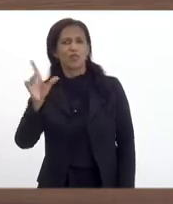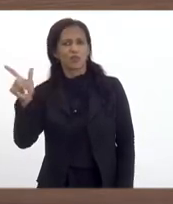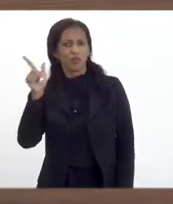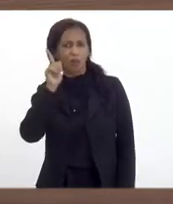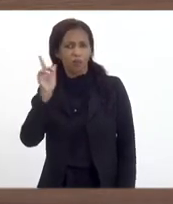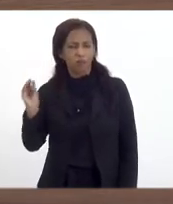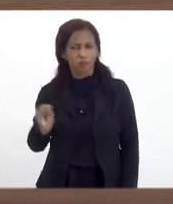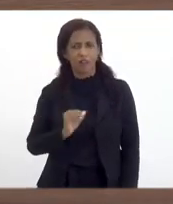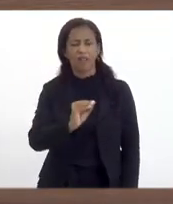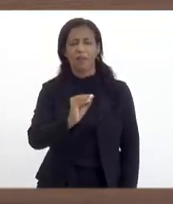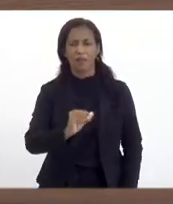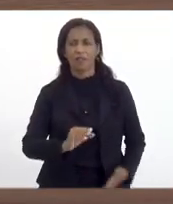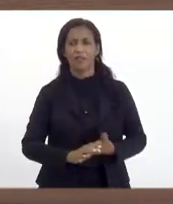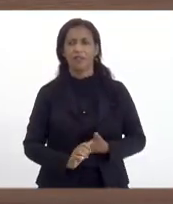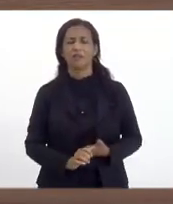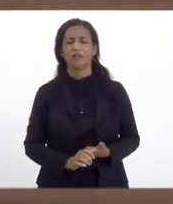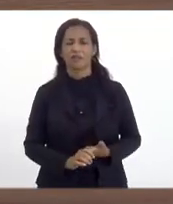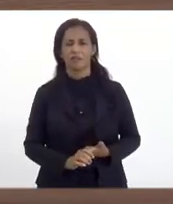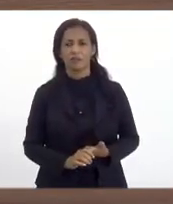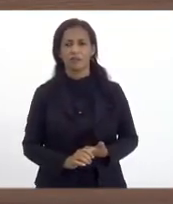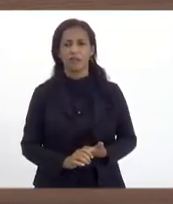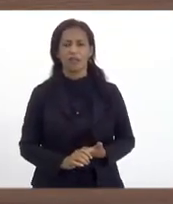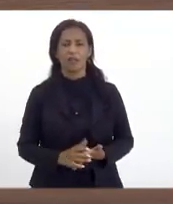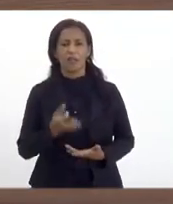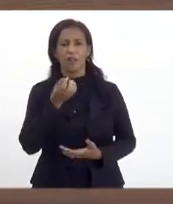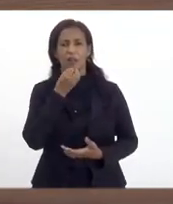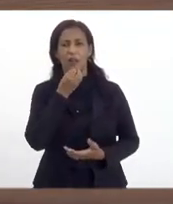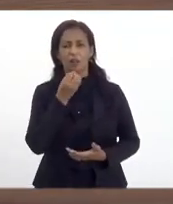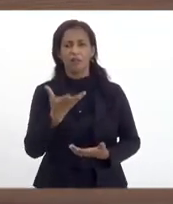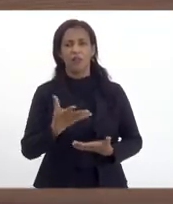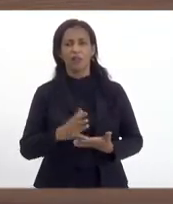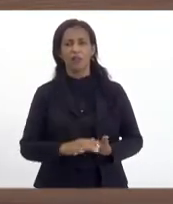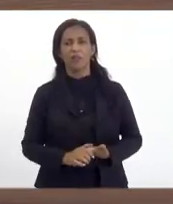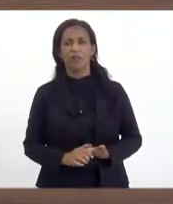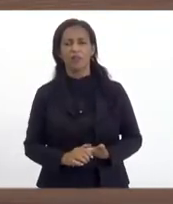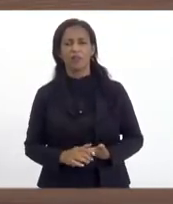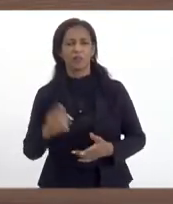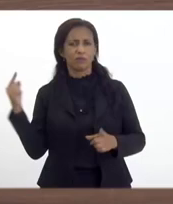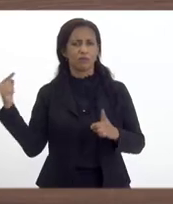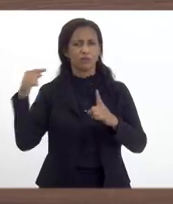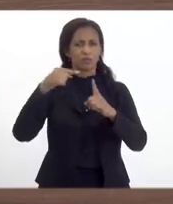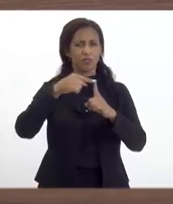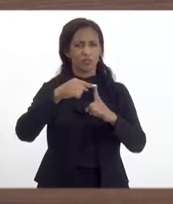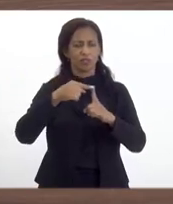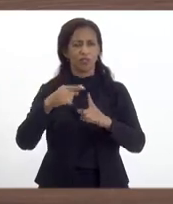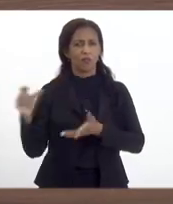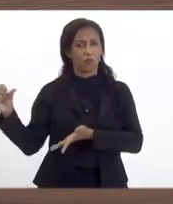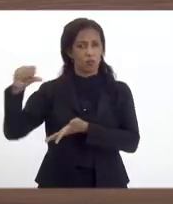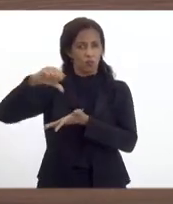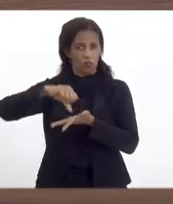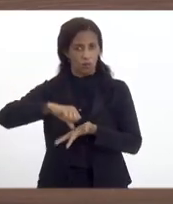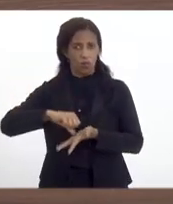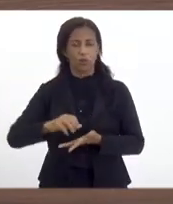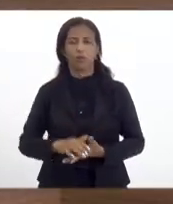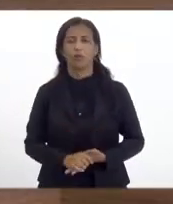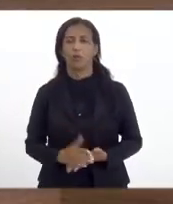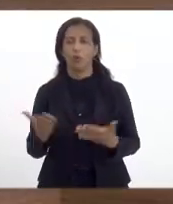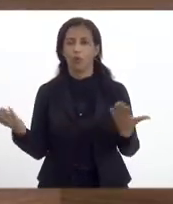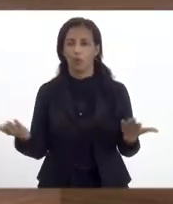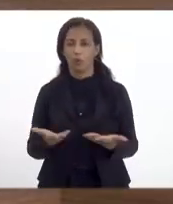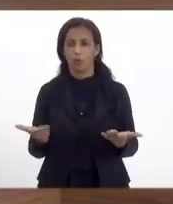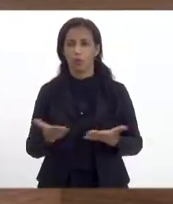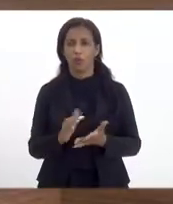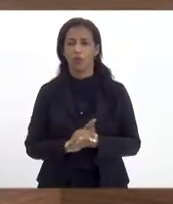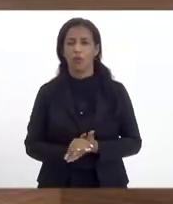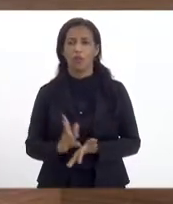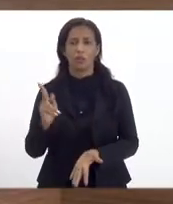na própria empresa. Bom, o grande desafio do Polo hoje é